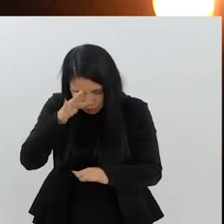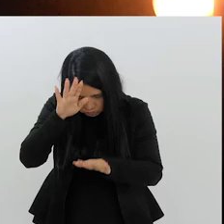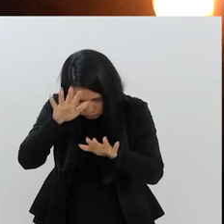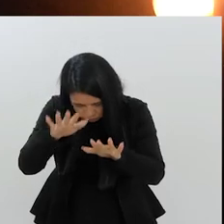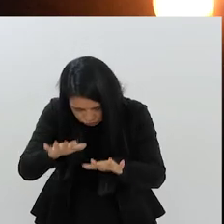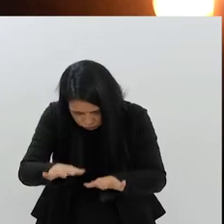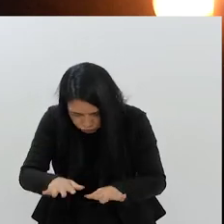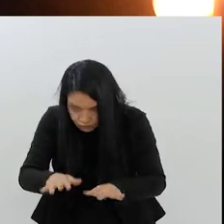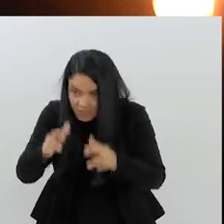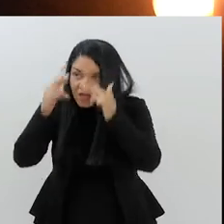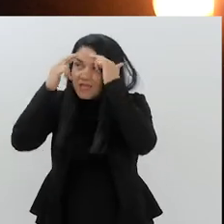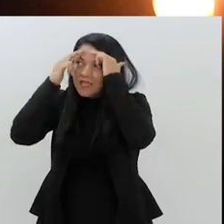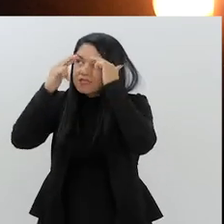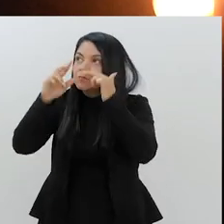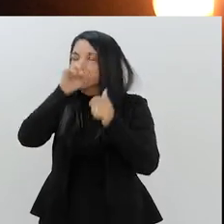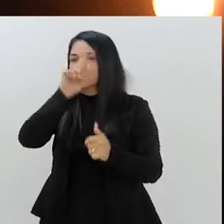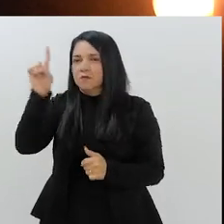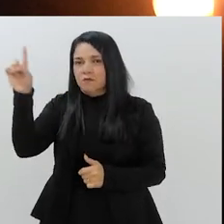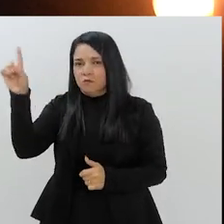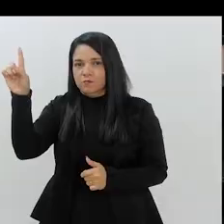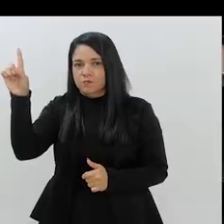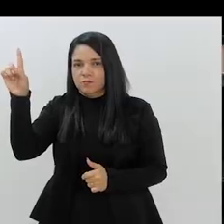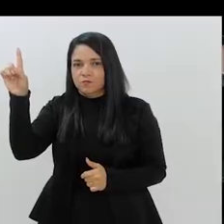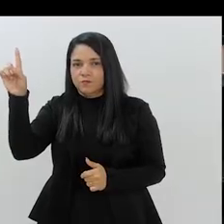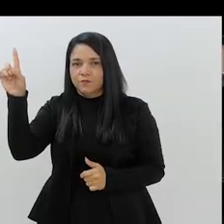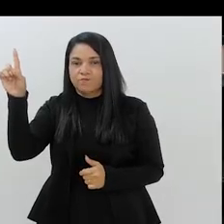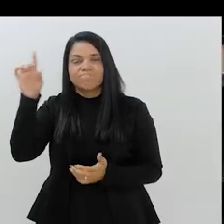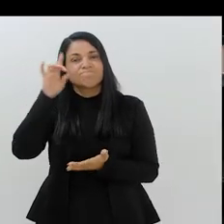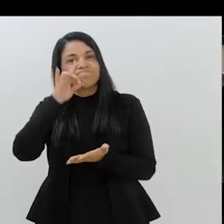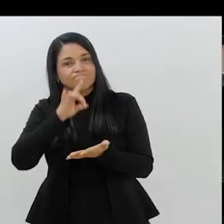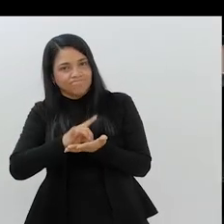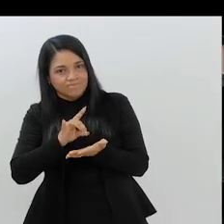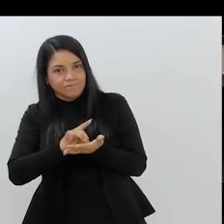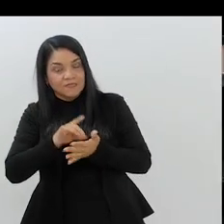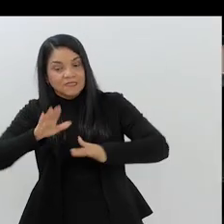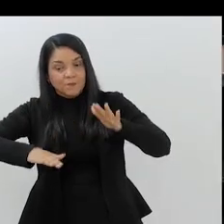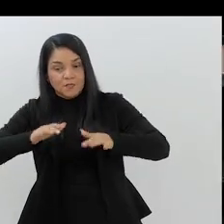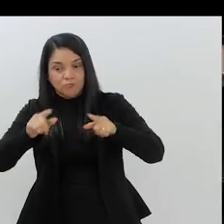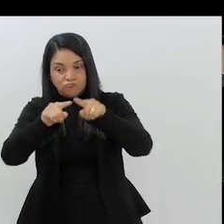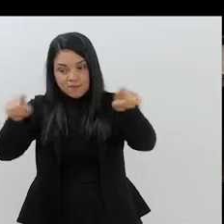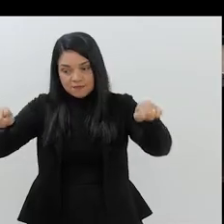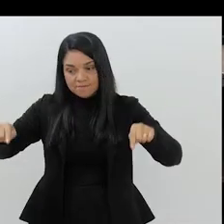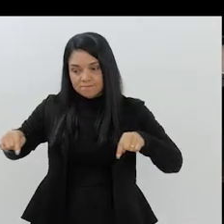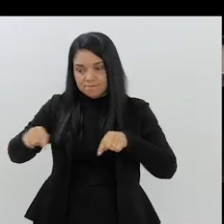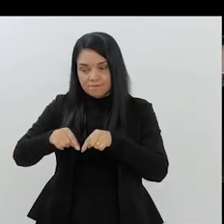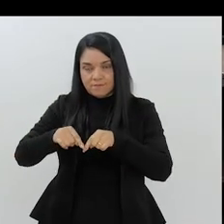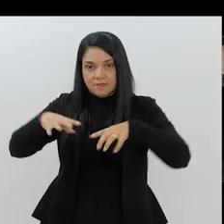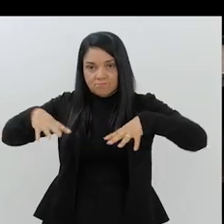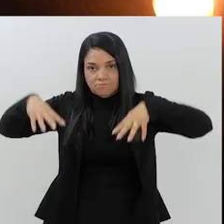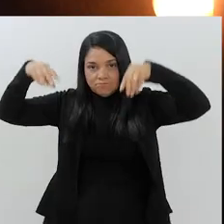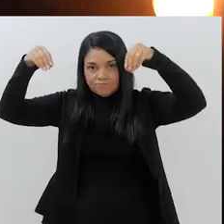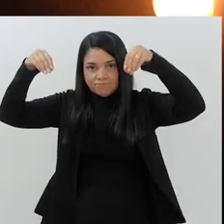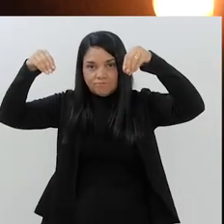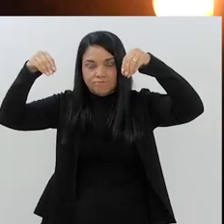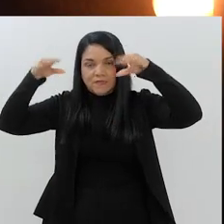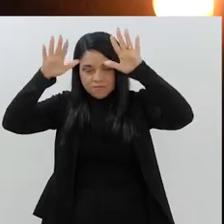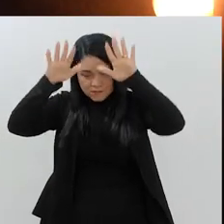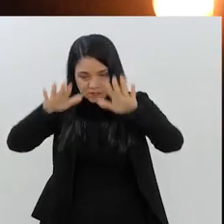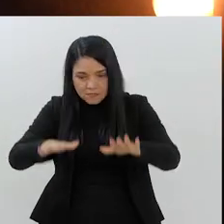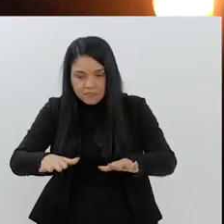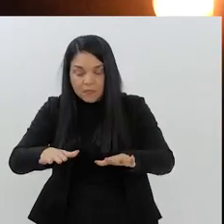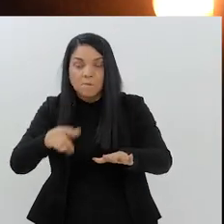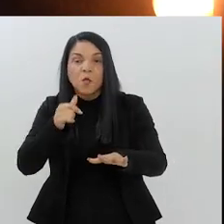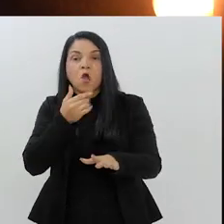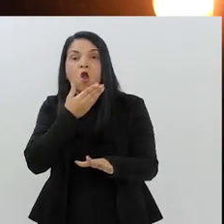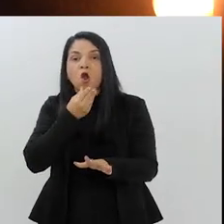chão, em sinal de submissão a Deus, de respeito, reverência a Deus. Então, de fato, dependendo do espaço físico da